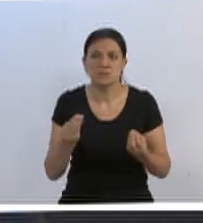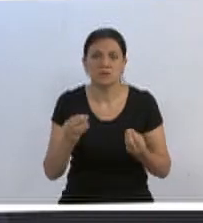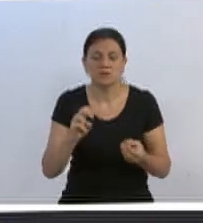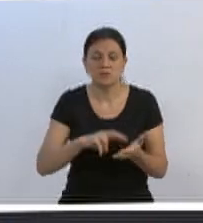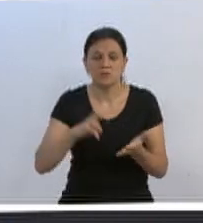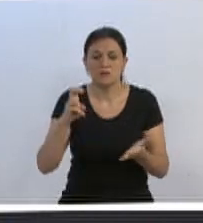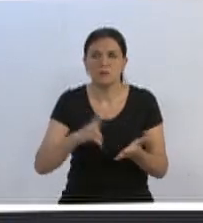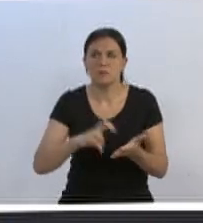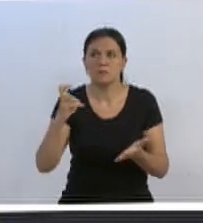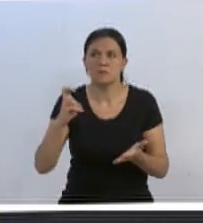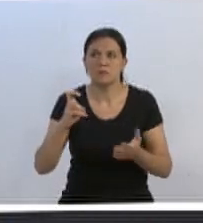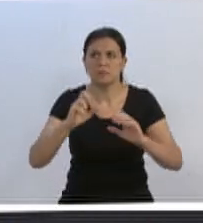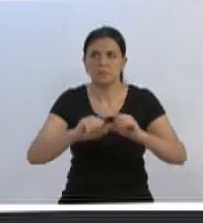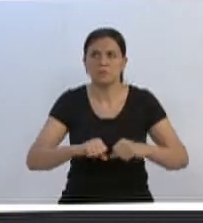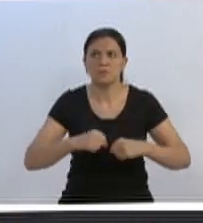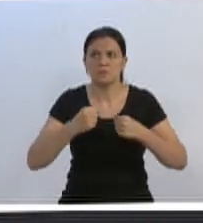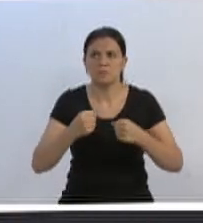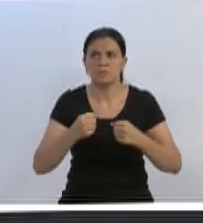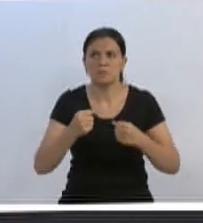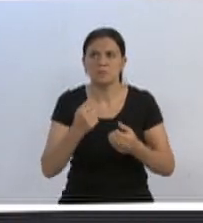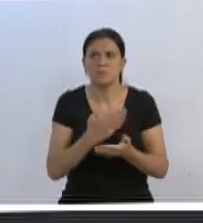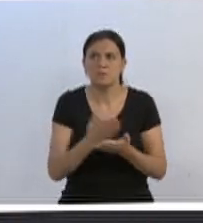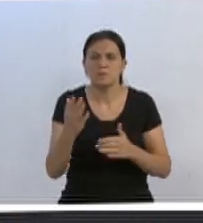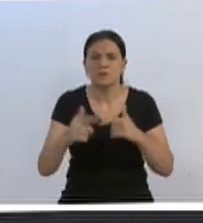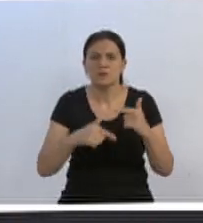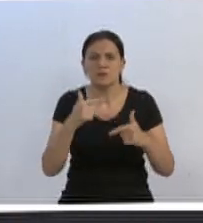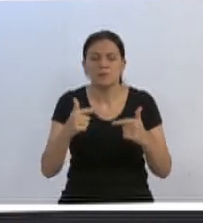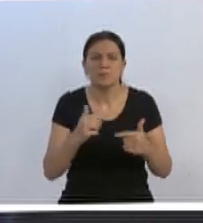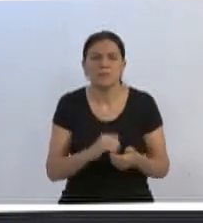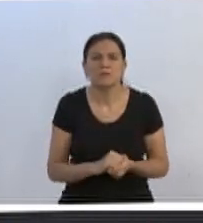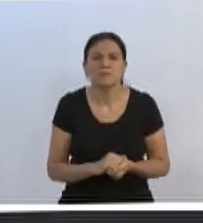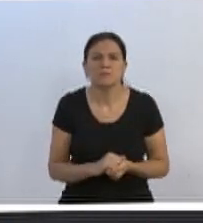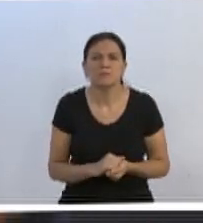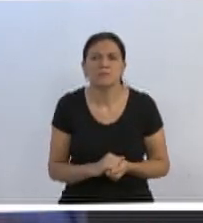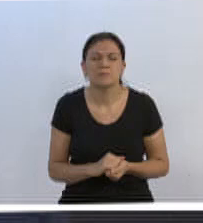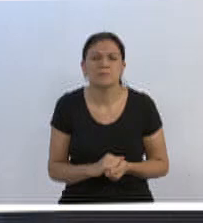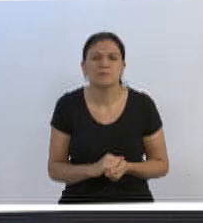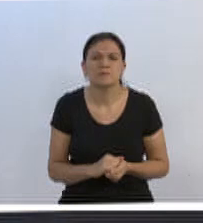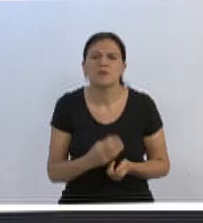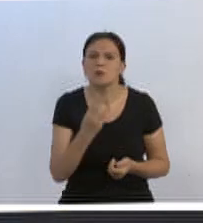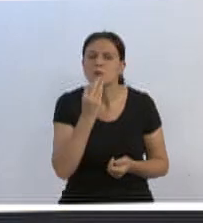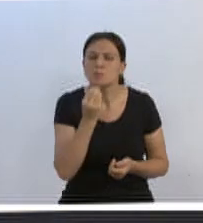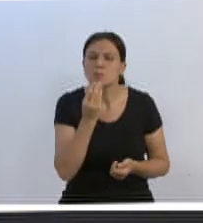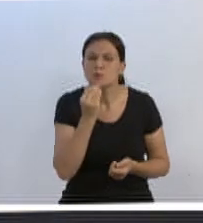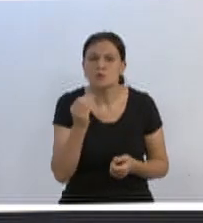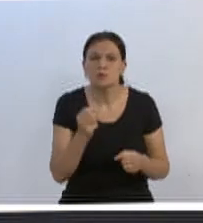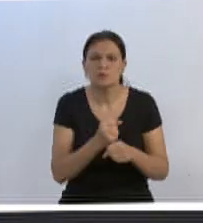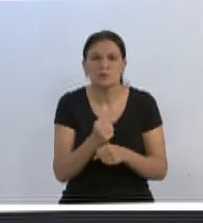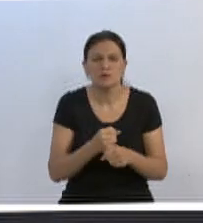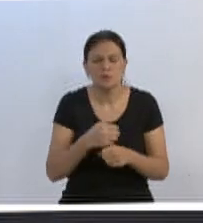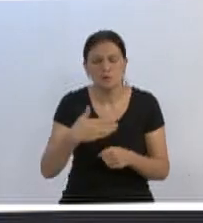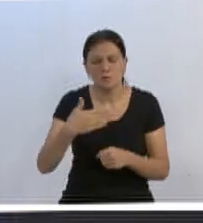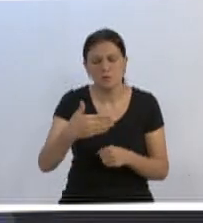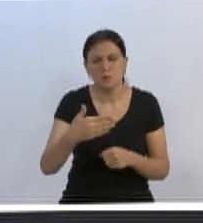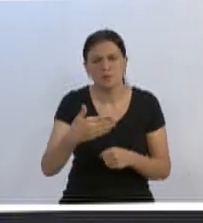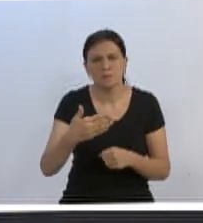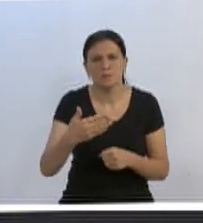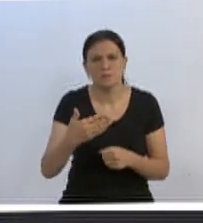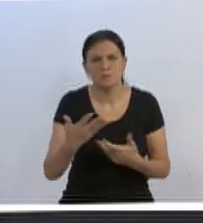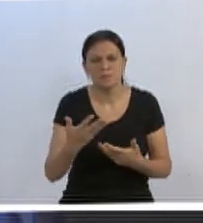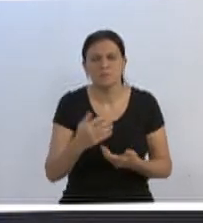bastante fortalecido nesse início dos trabalhos aqui. Uma versão Bruno Cunha 2019. E que